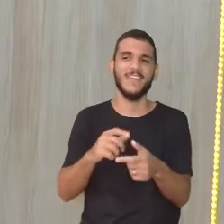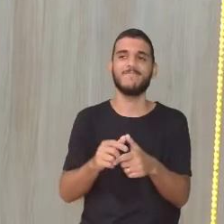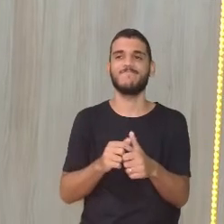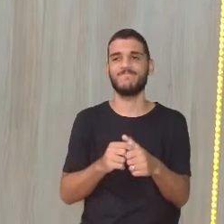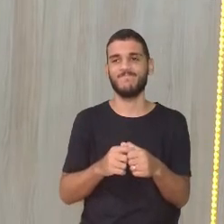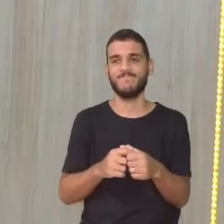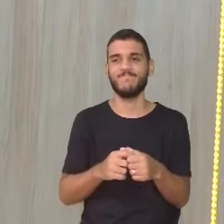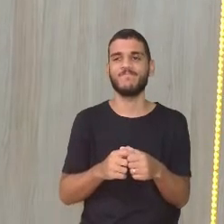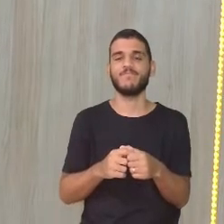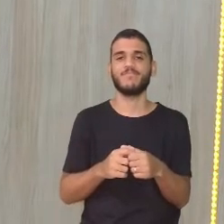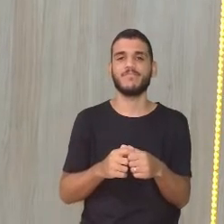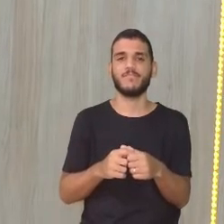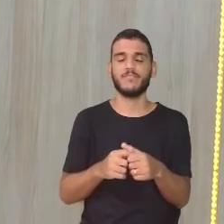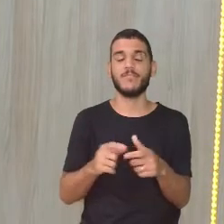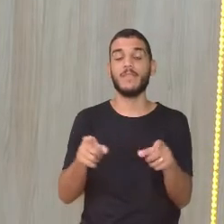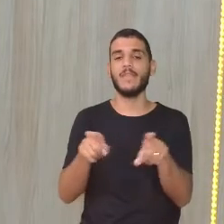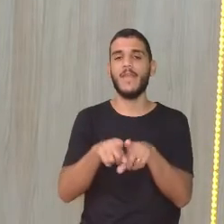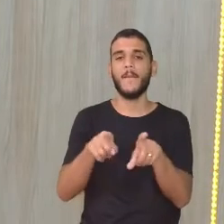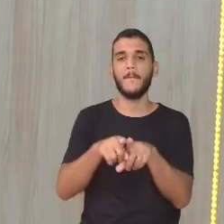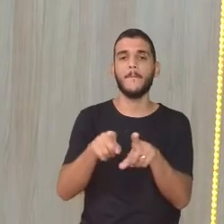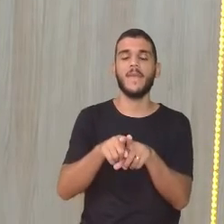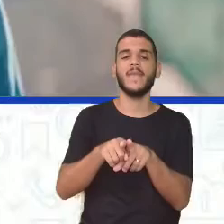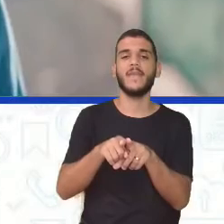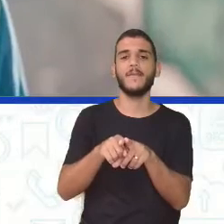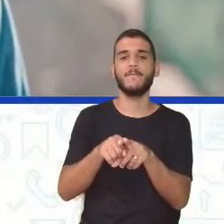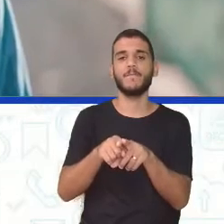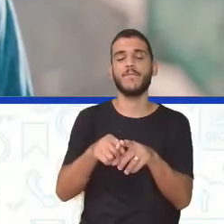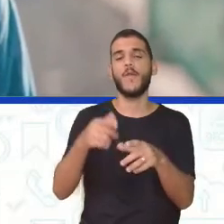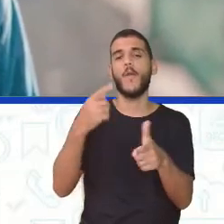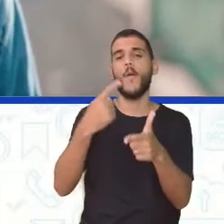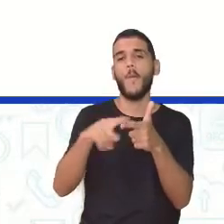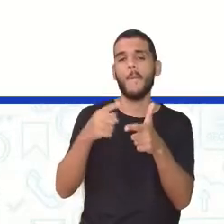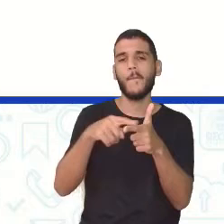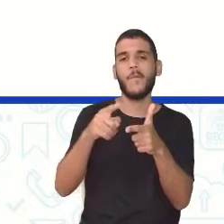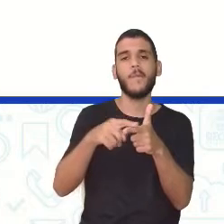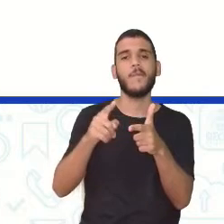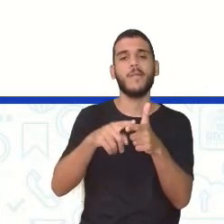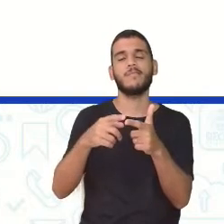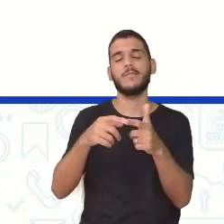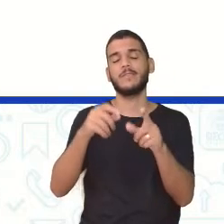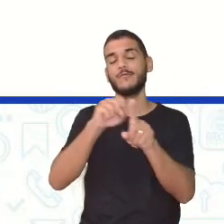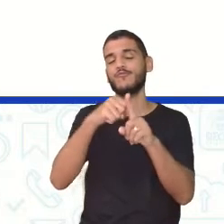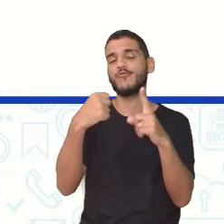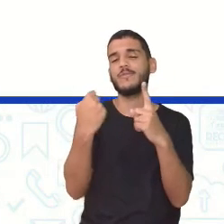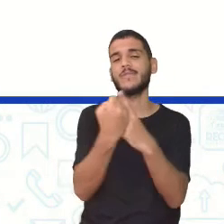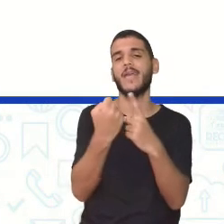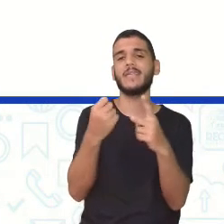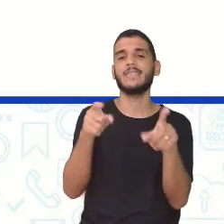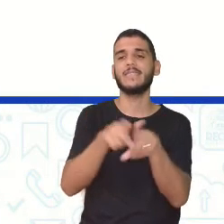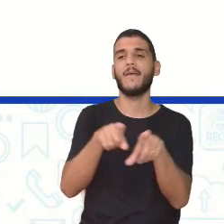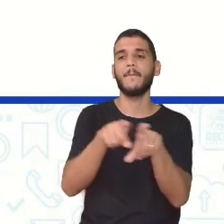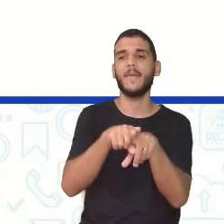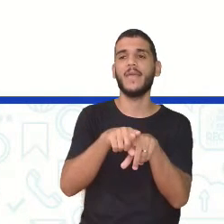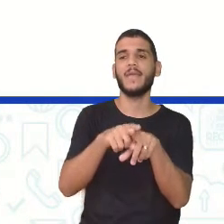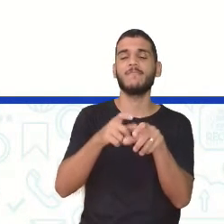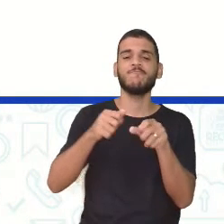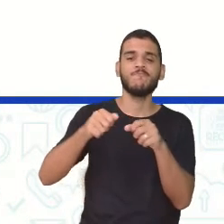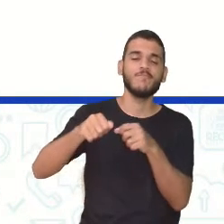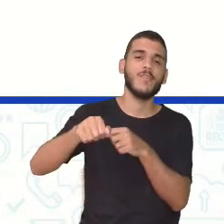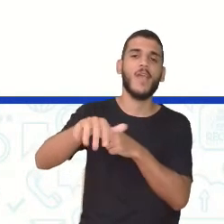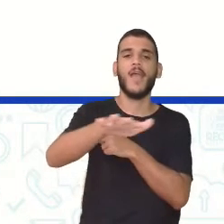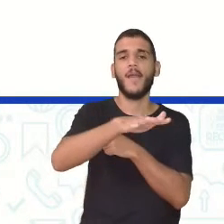é desse jeito, tá? É complicado. Então, quais são os problemas sociais e ambientais urbanos? Olha o lixo urbano aí,